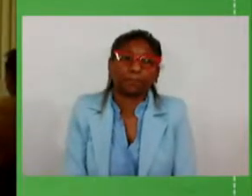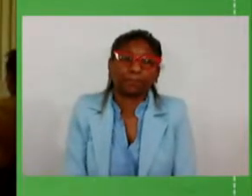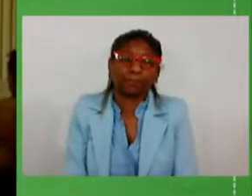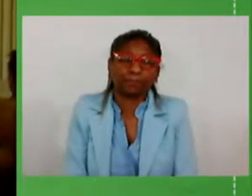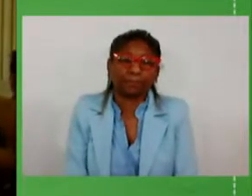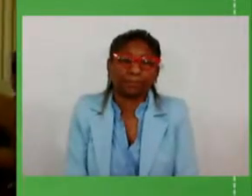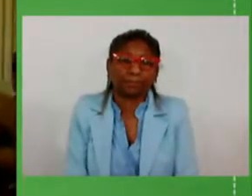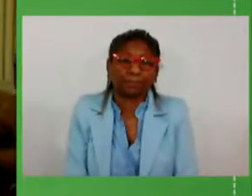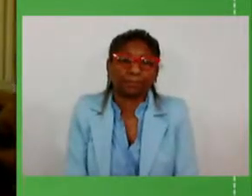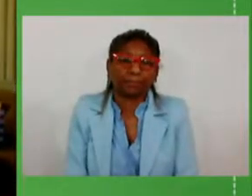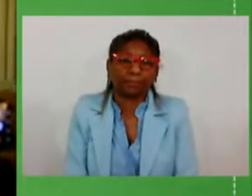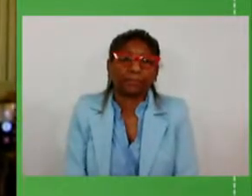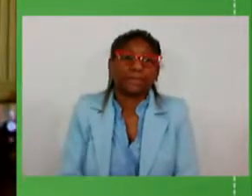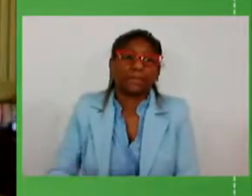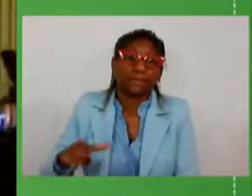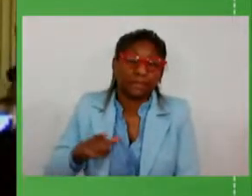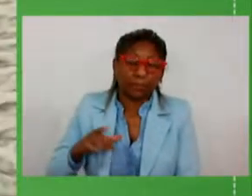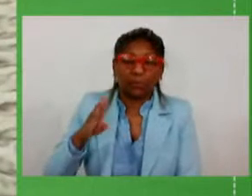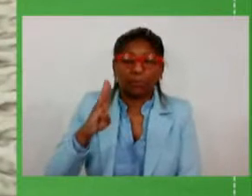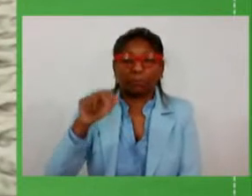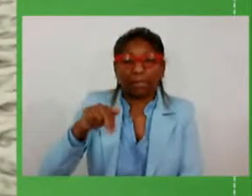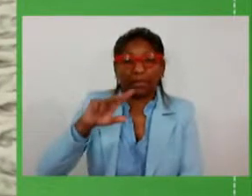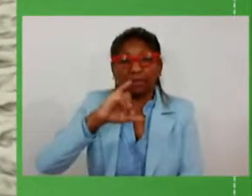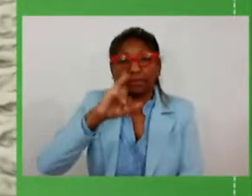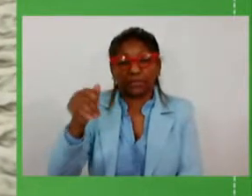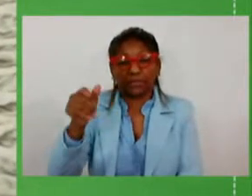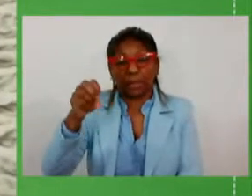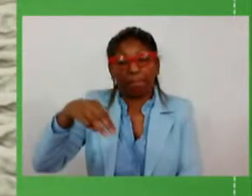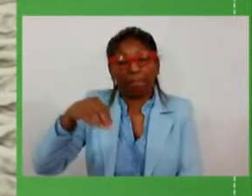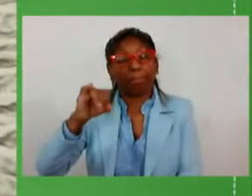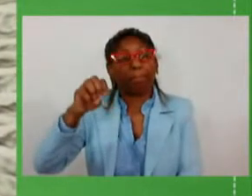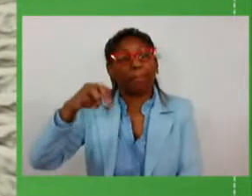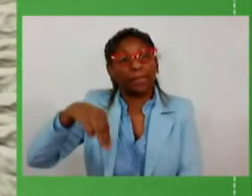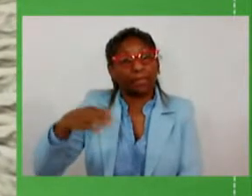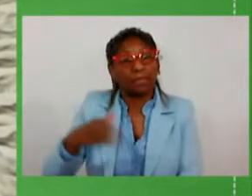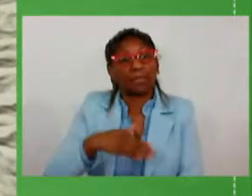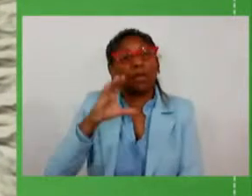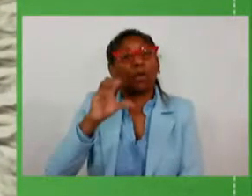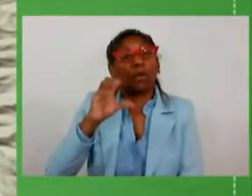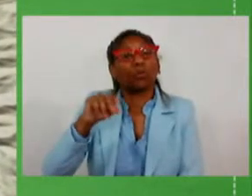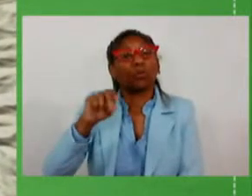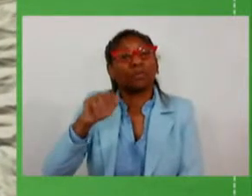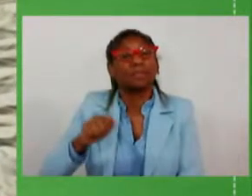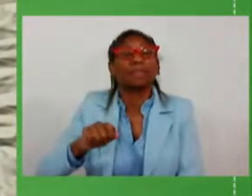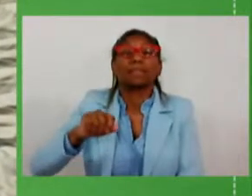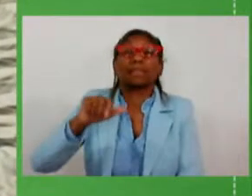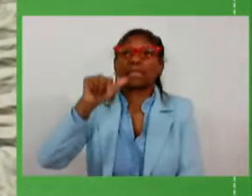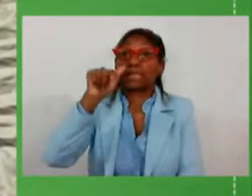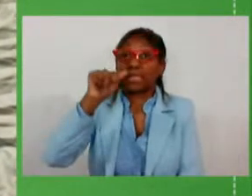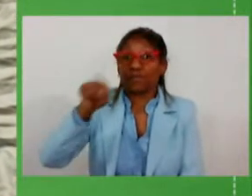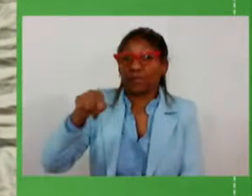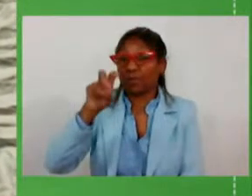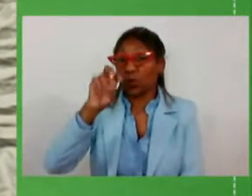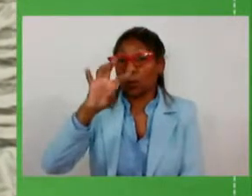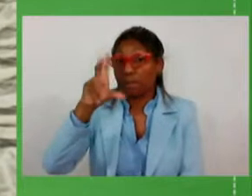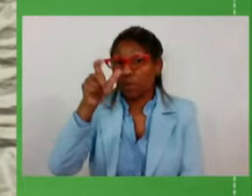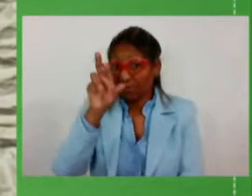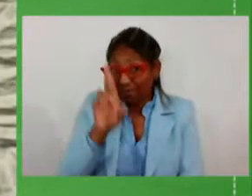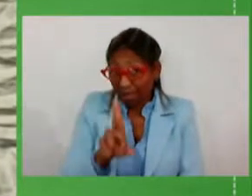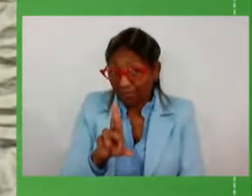temos Benjamim Constando Sul com 7 milhões e meio de reais para o acesso a Benjamim Constando Sul na 487